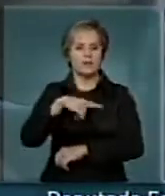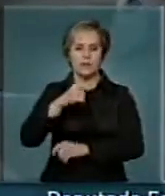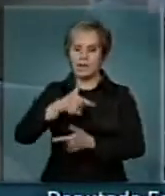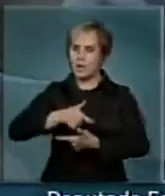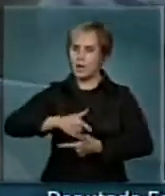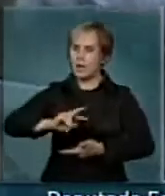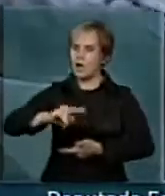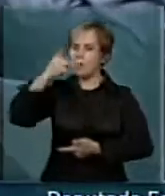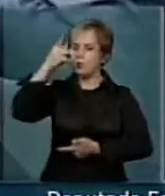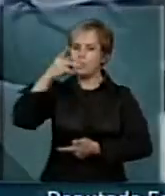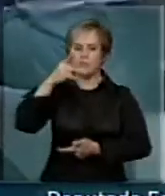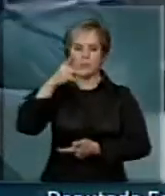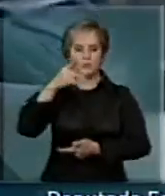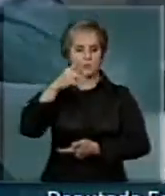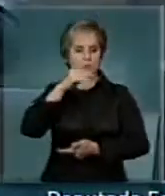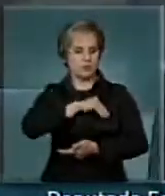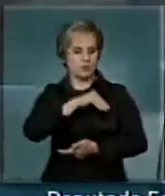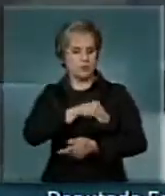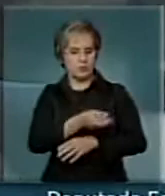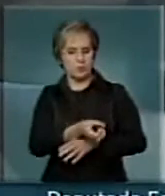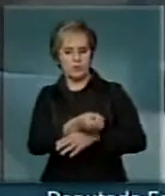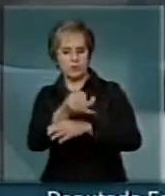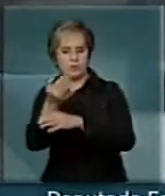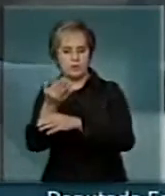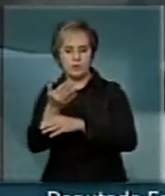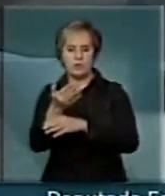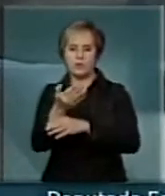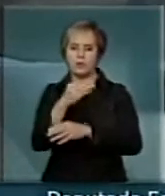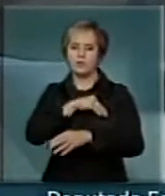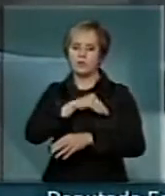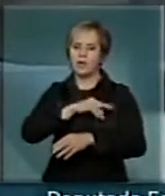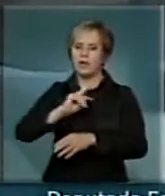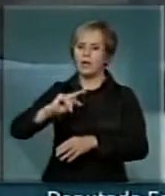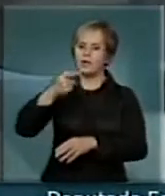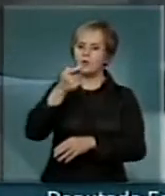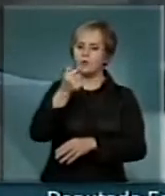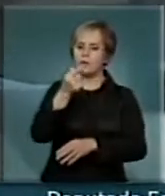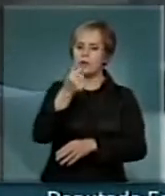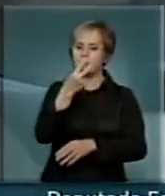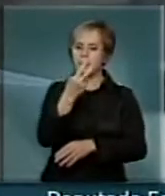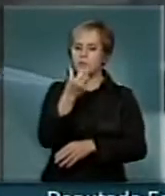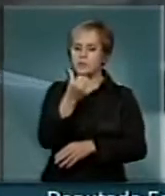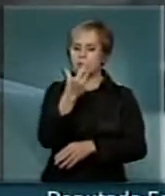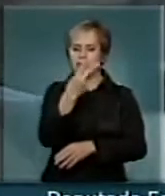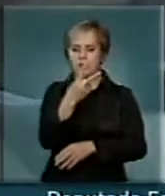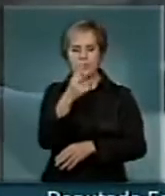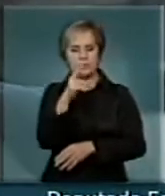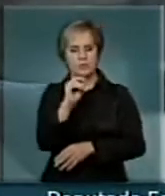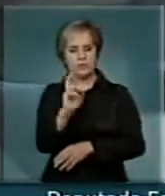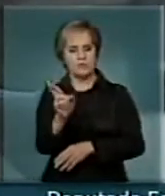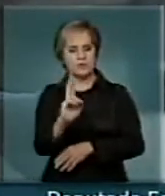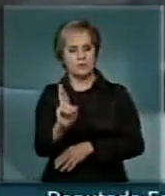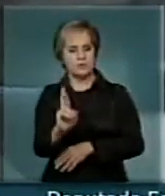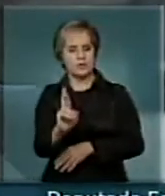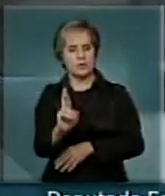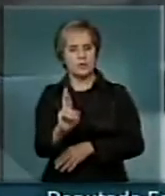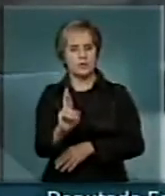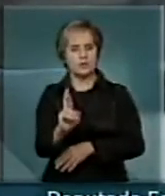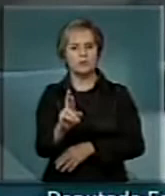renda com o salário mínimo de quase 620, chegando a 620 reais, o que